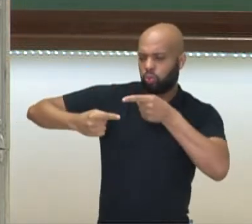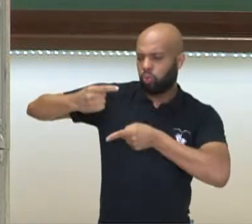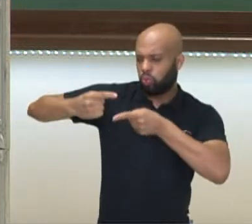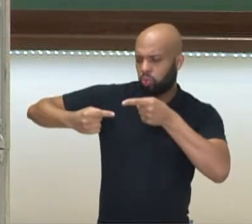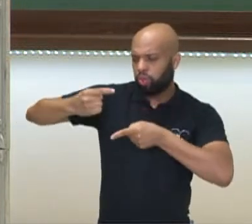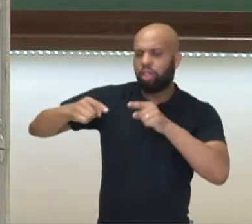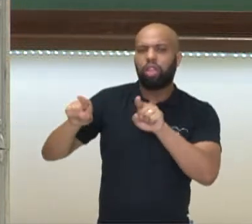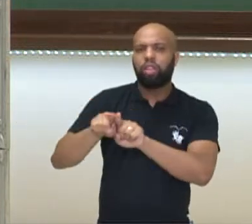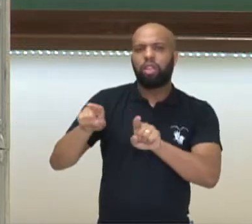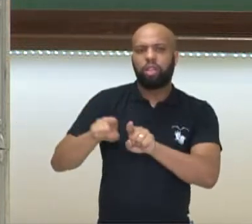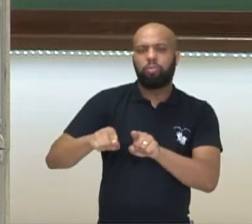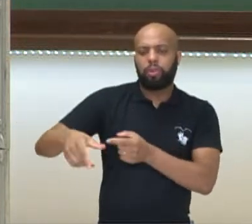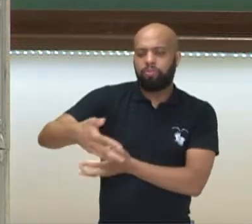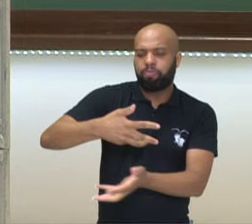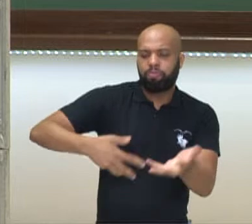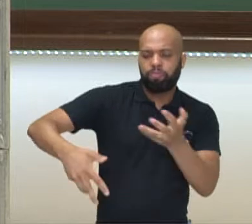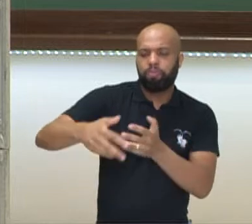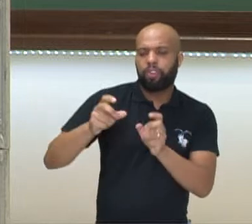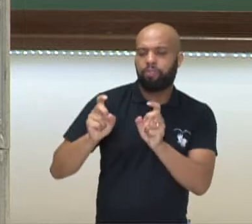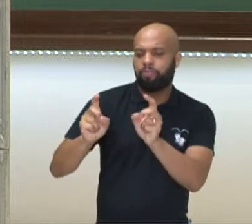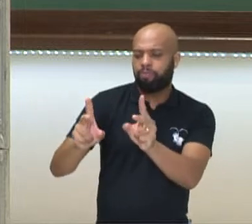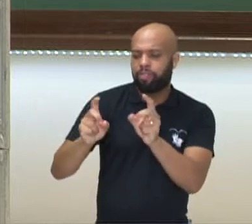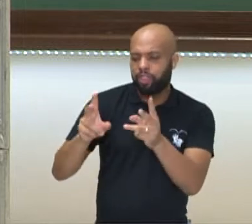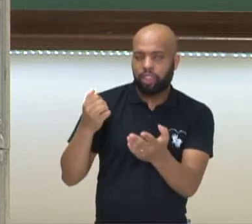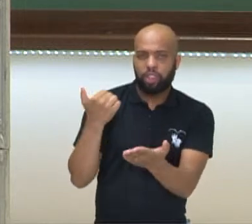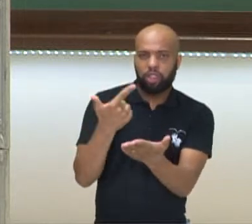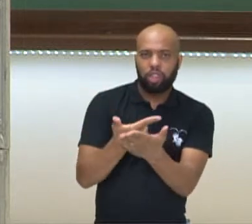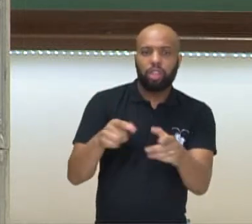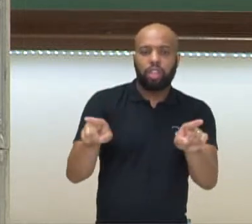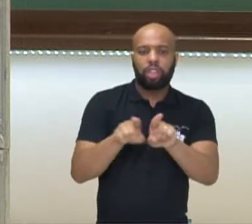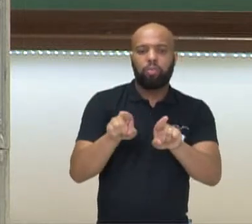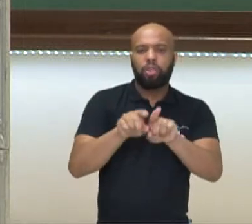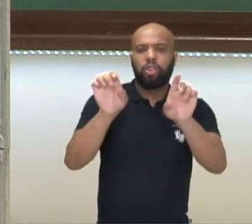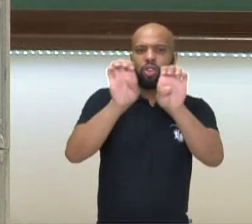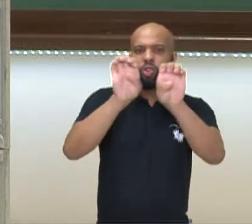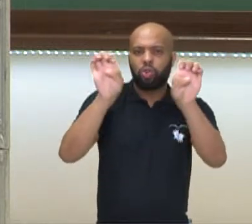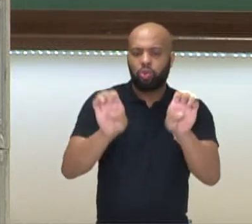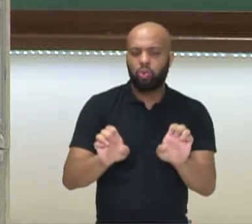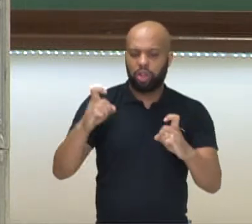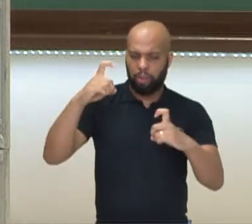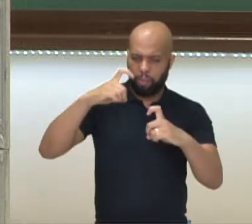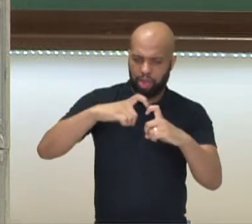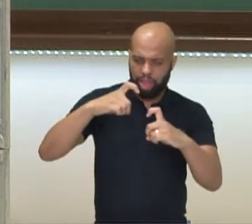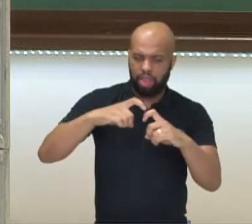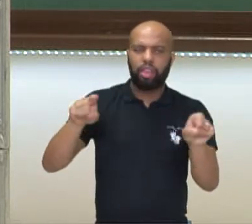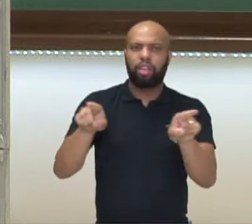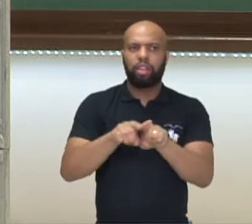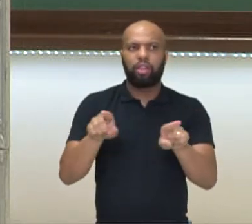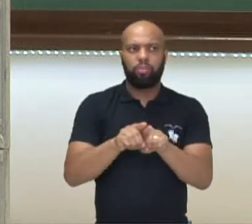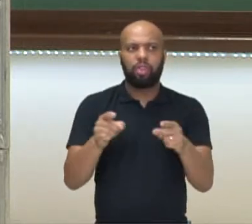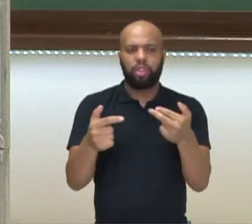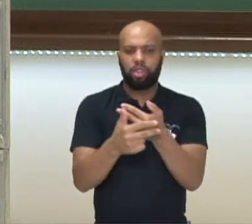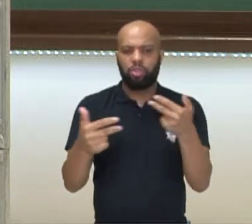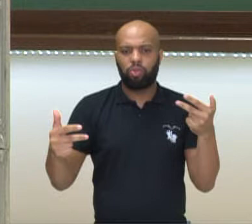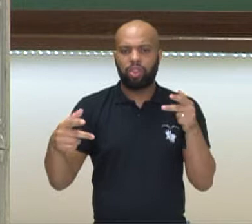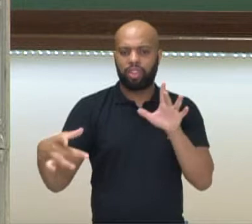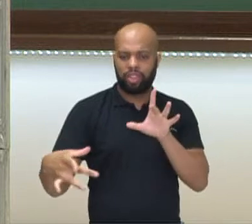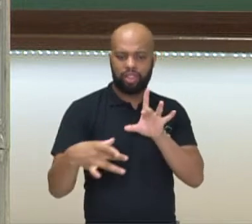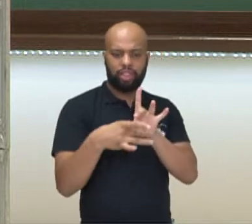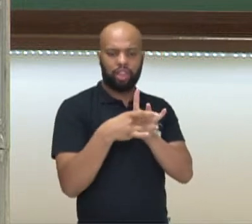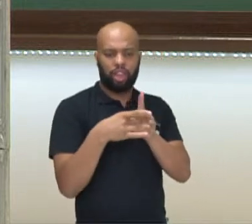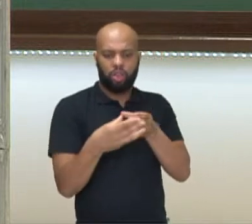permear o comércio, estruturar aspectos da medicina, de aspectos ligados à